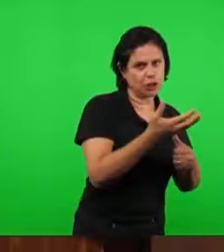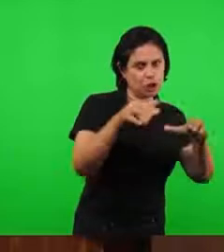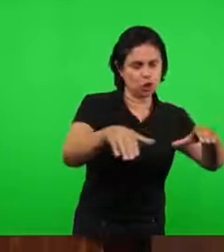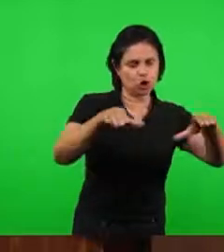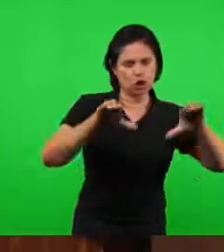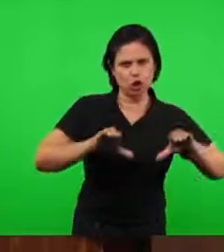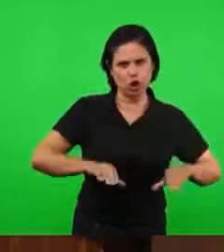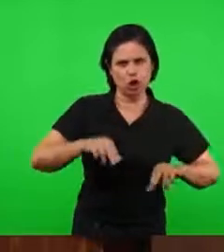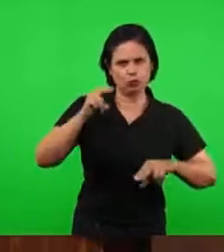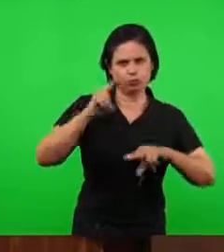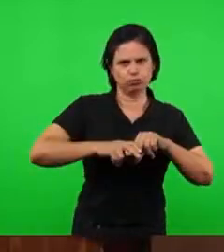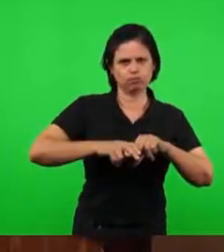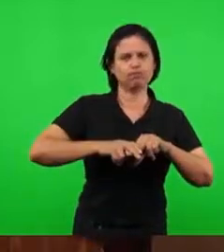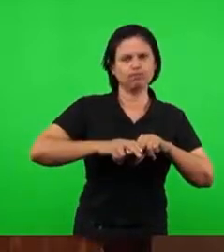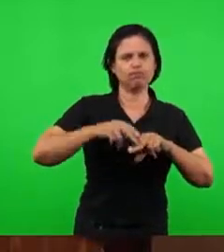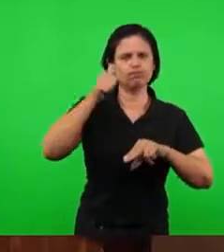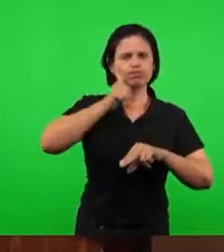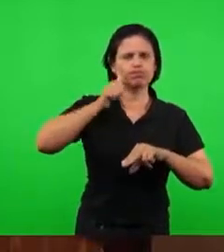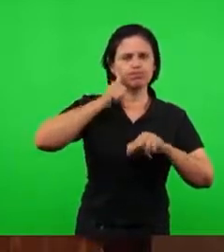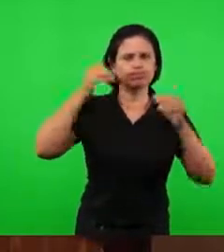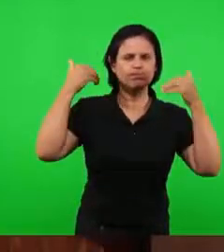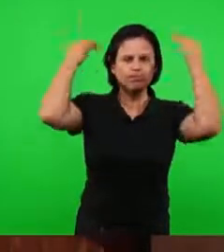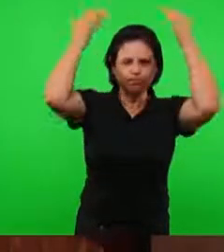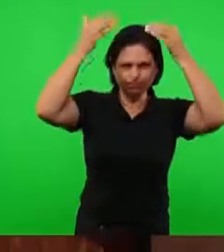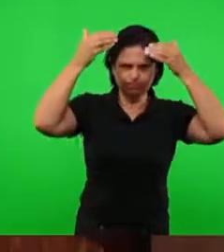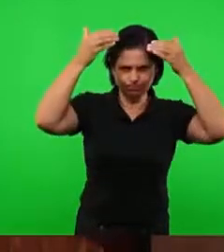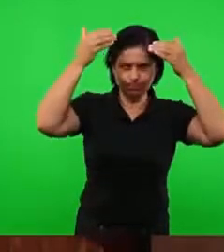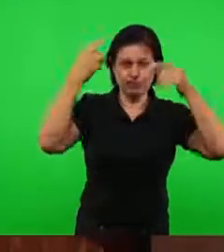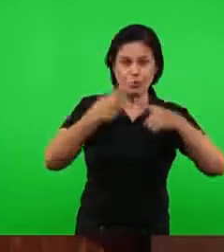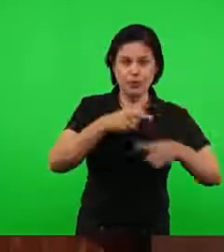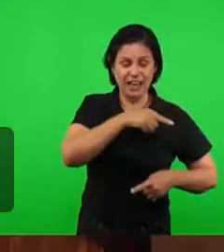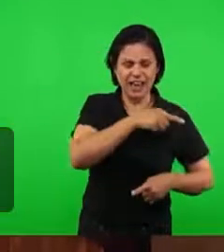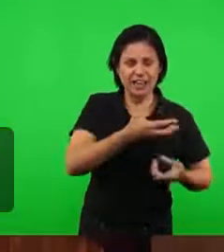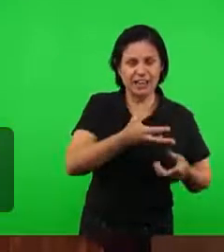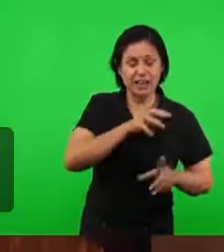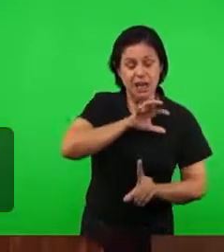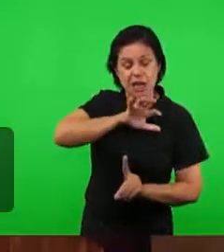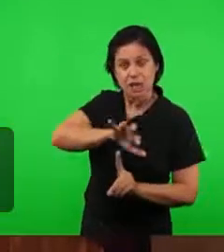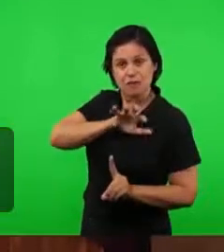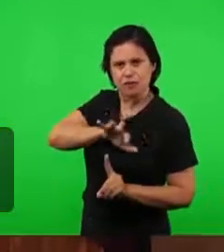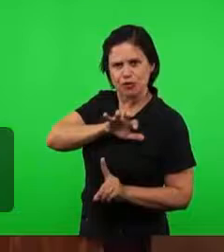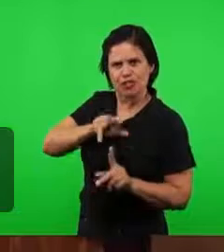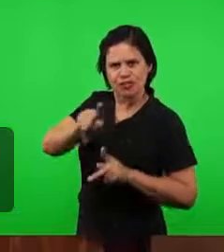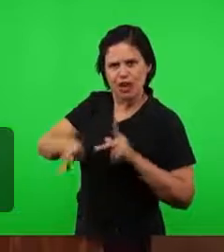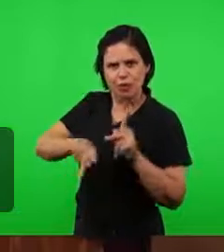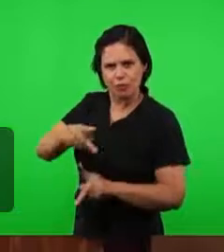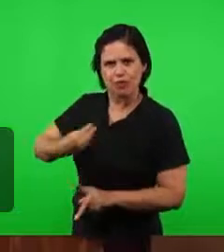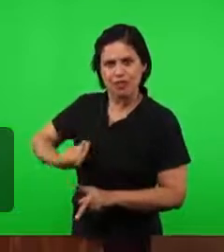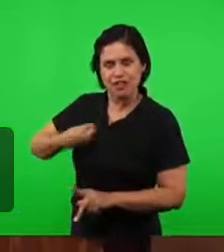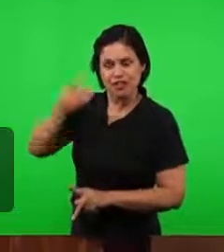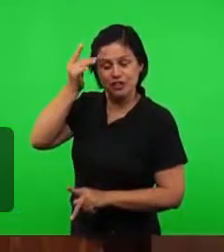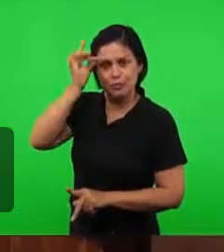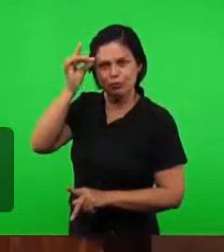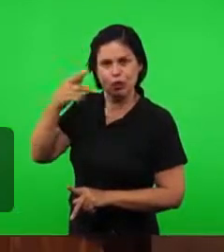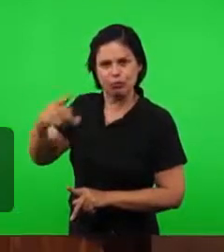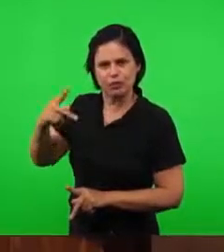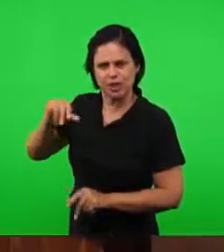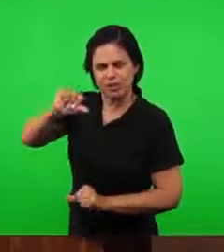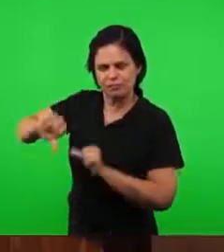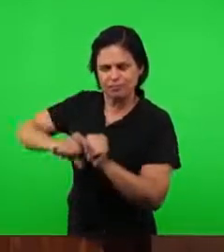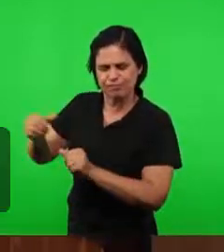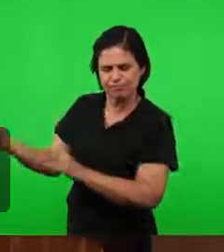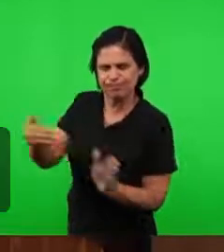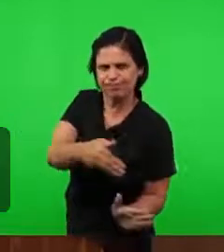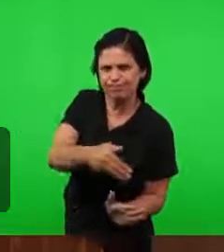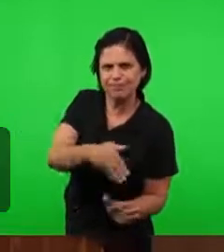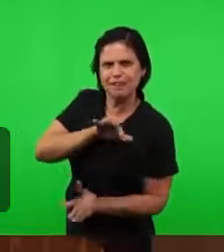para intervir loucamente no destino espiritual do povo, sobretudo fazendo errar.